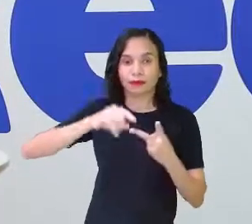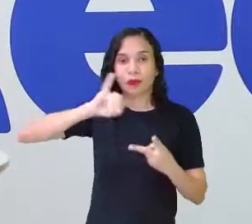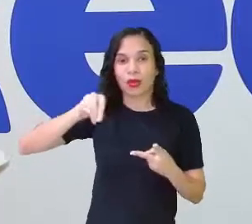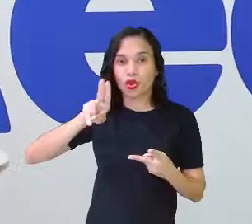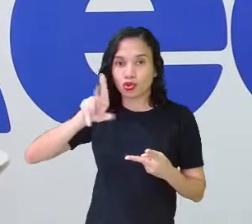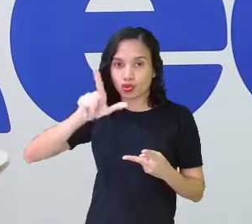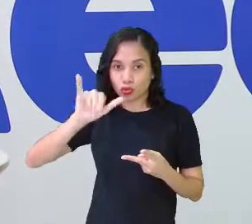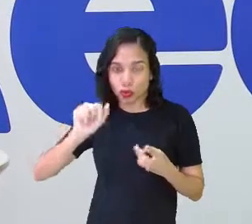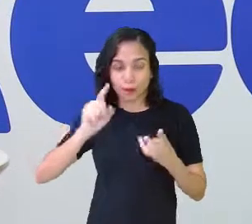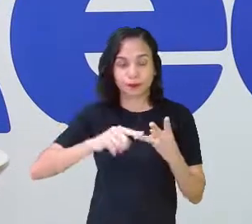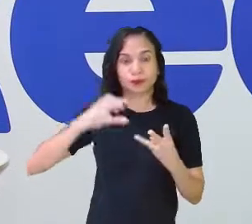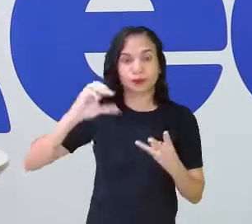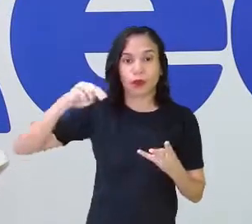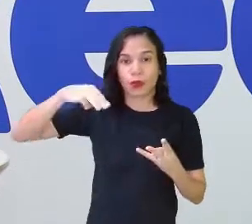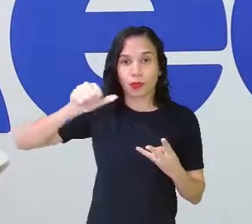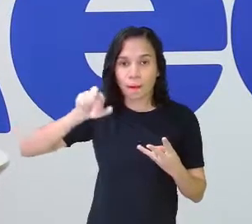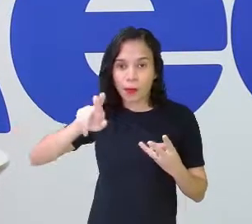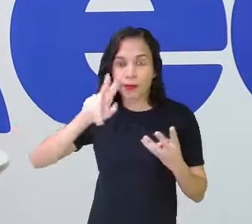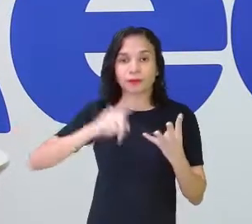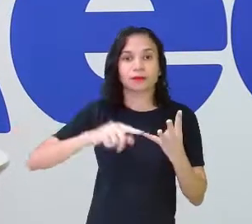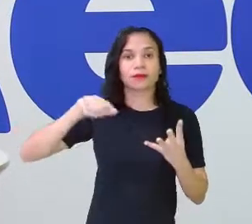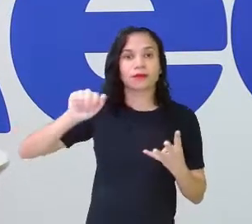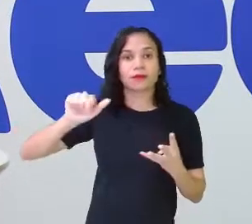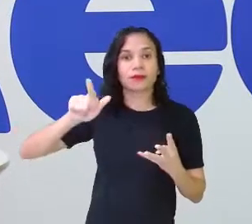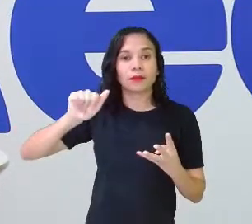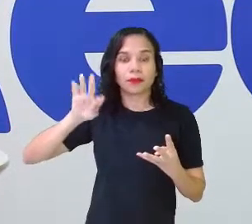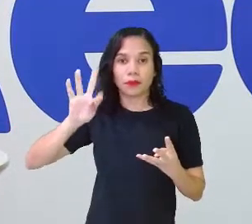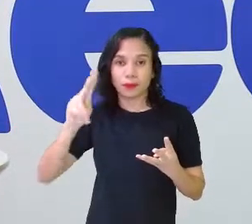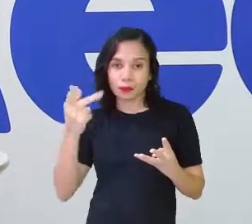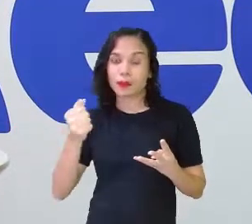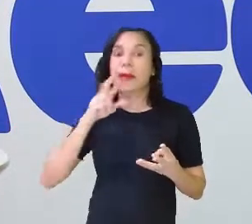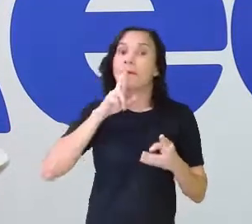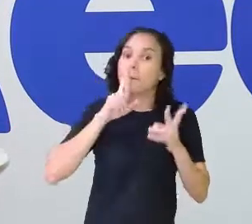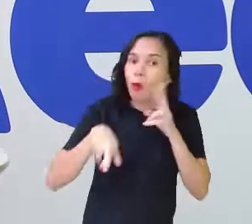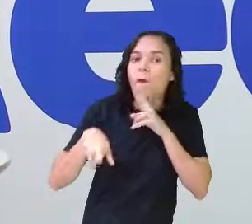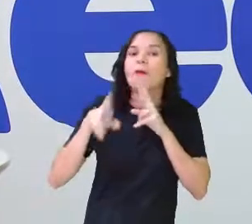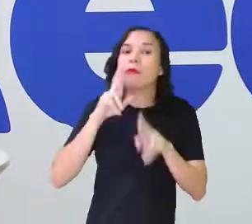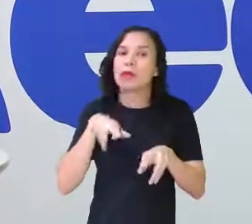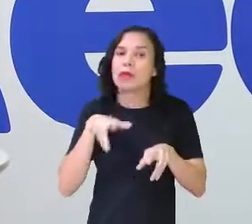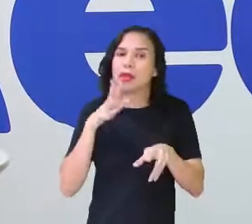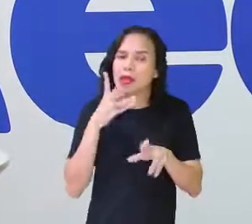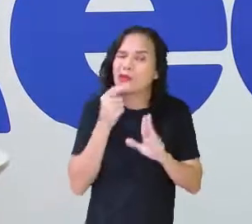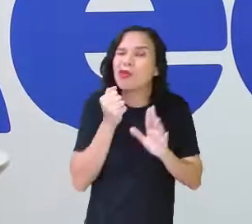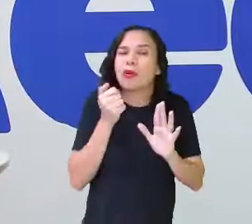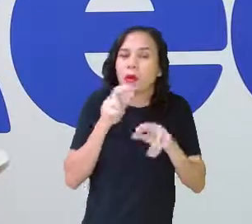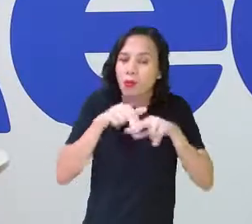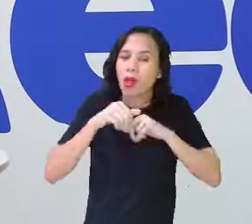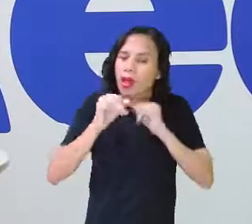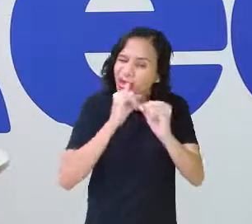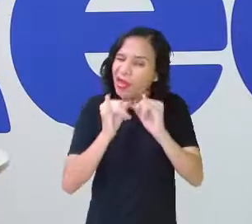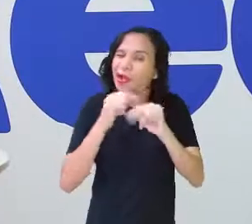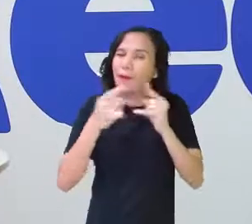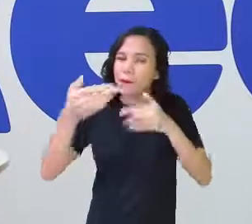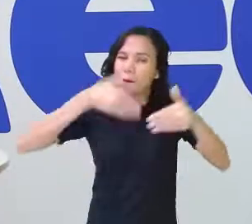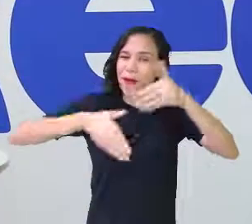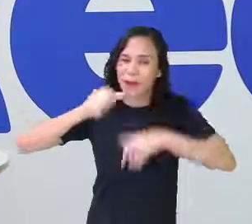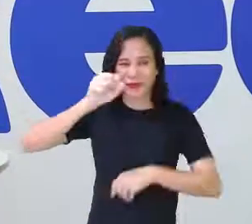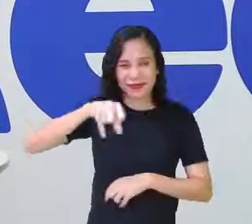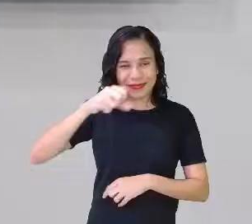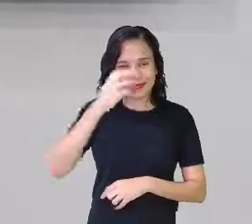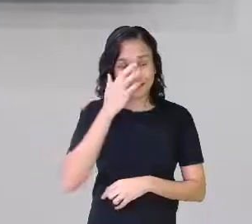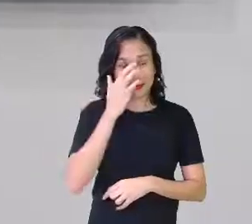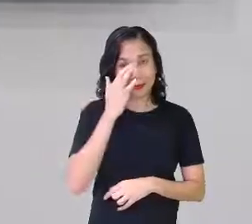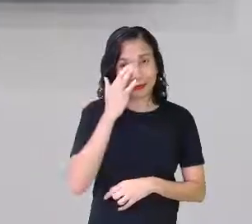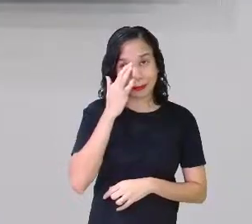Omar também está participando, a Agatha. Eles estão dando as respostas aqui. Está chegando um pouquinho atrasado, mas eles estão participando. Maravilha.